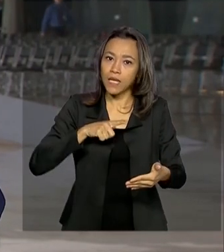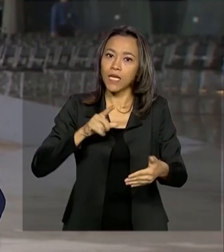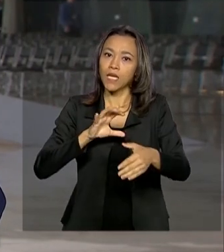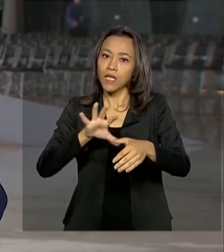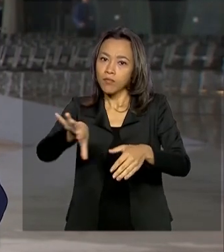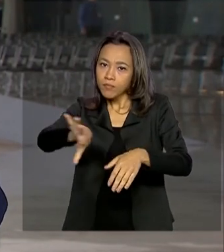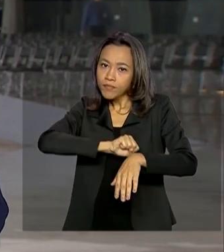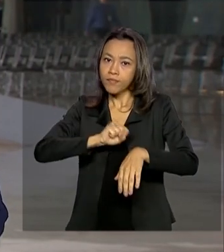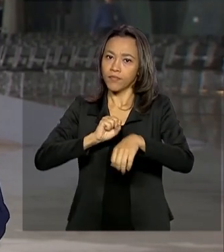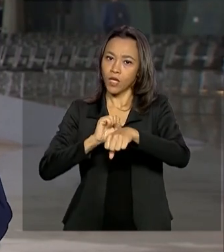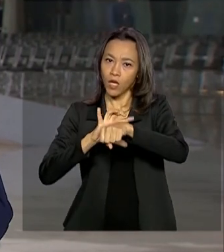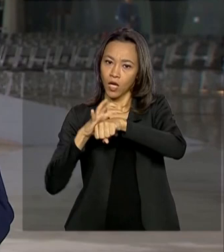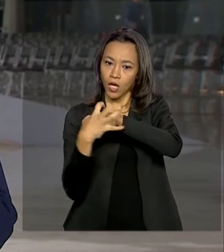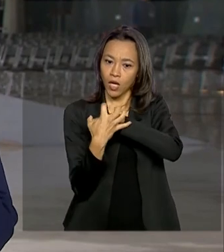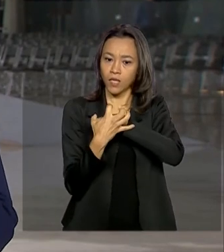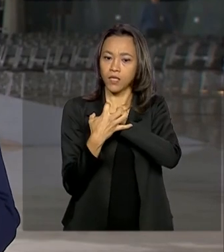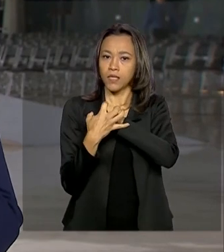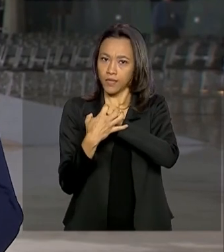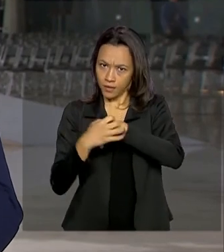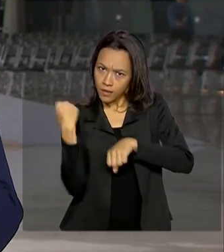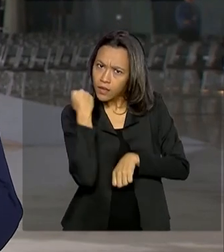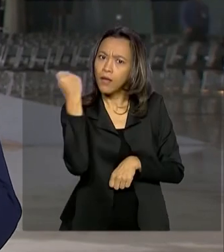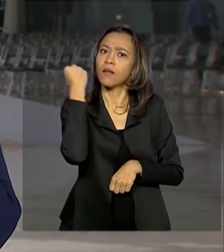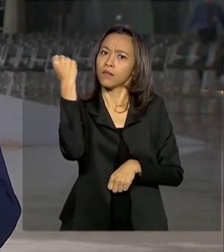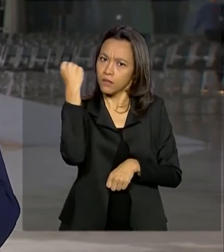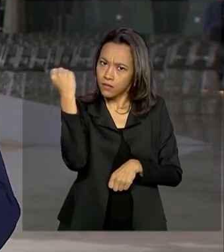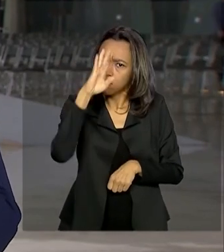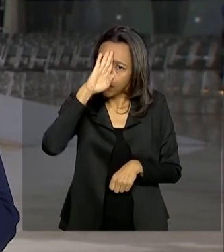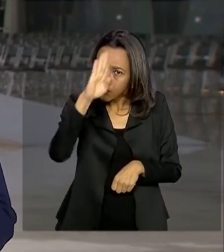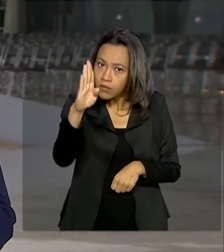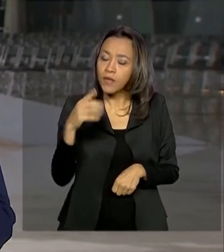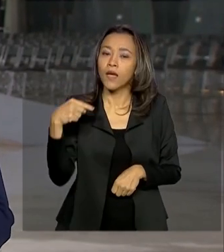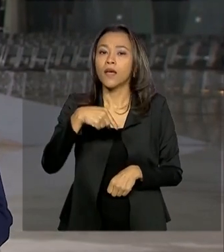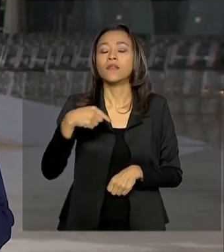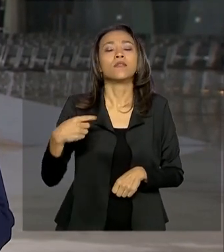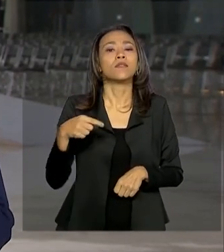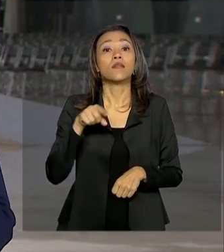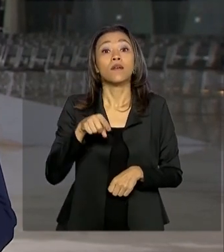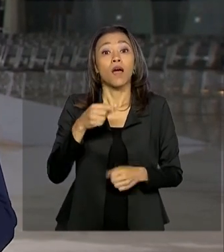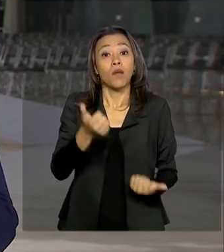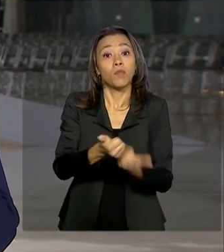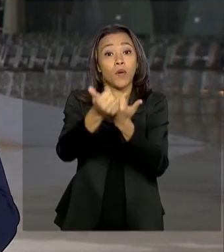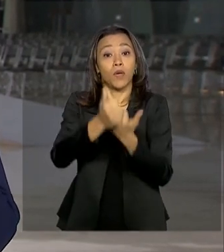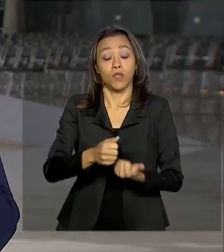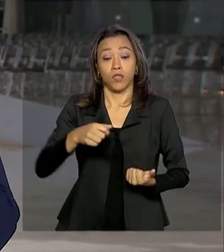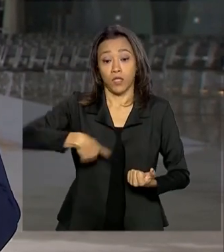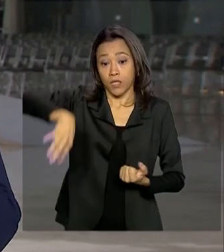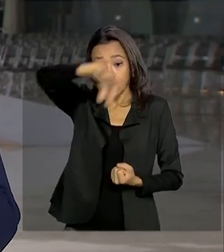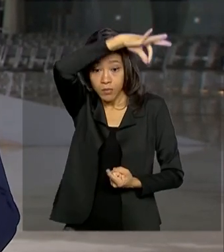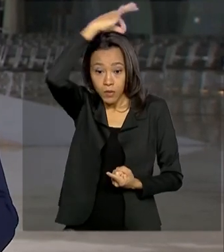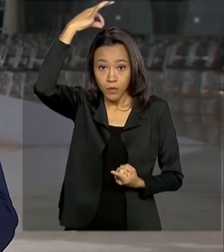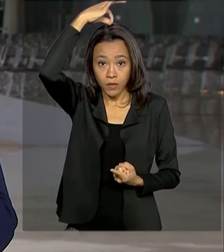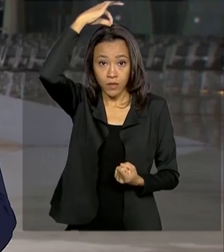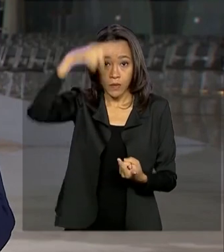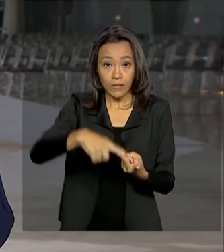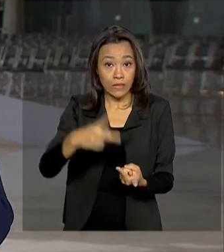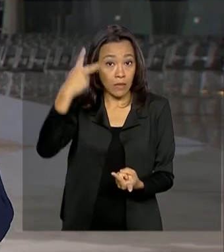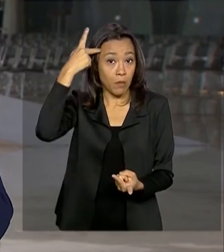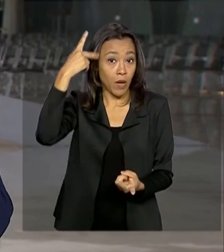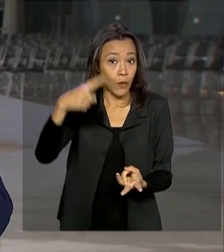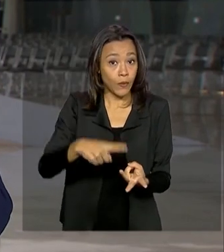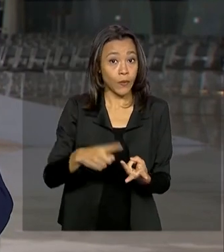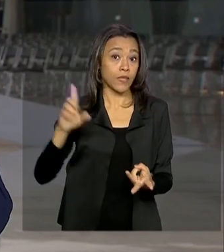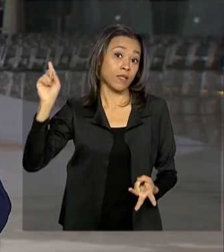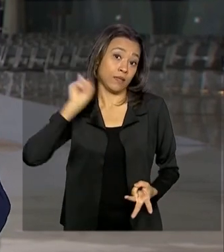coronavírus. Pacientes em estado grave, principalmente. Essa medida contempla os estados do Espírito Santo e também São Paulo e